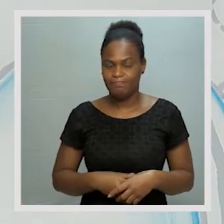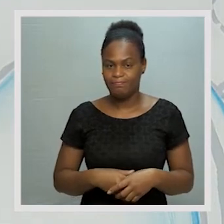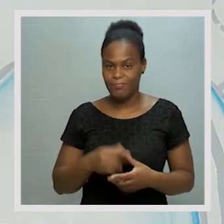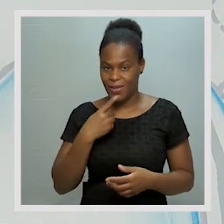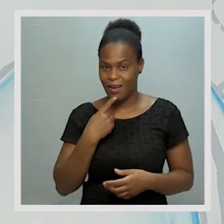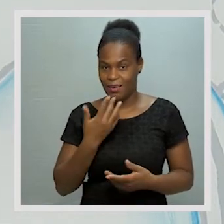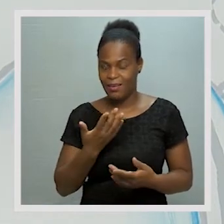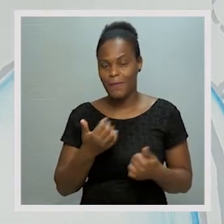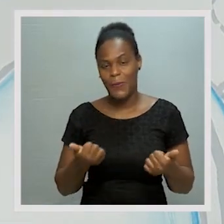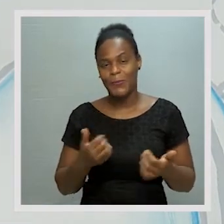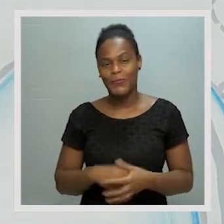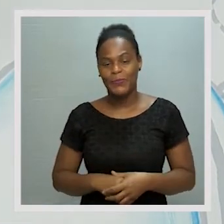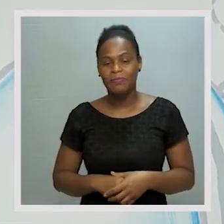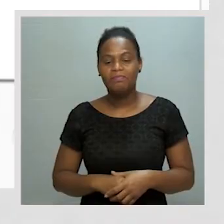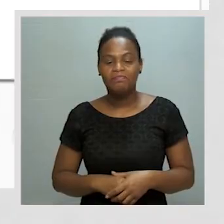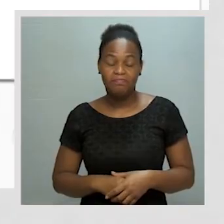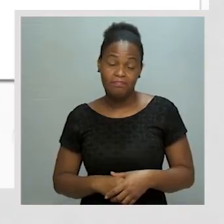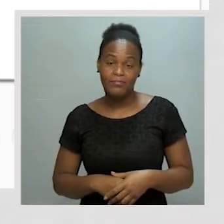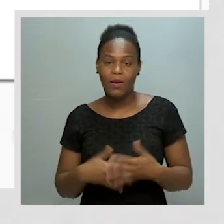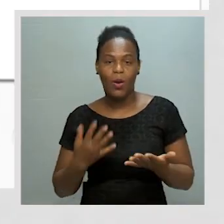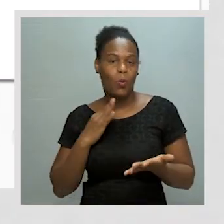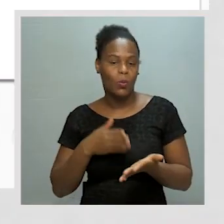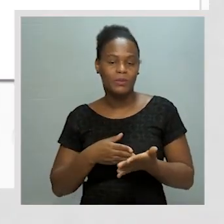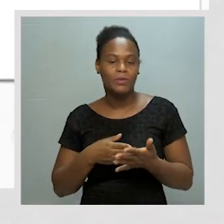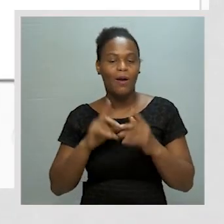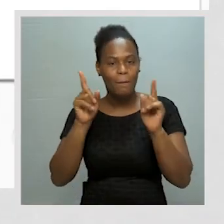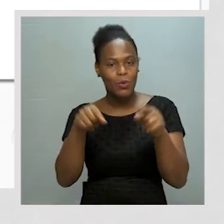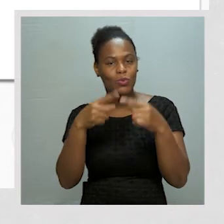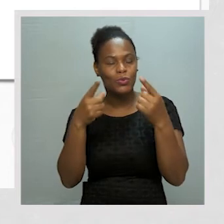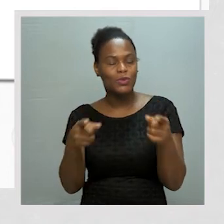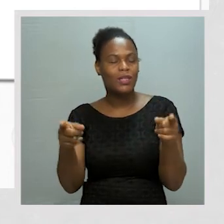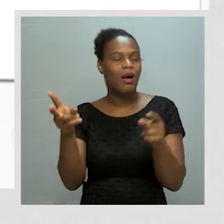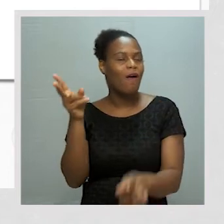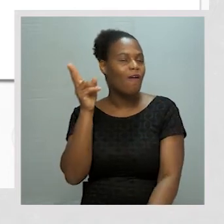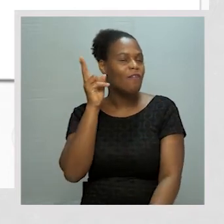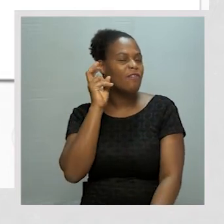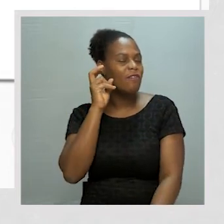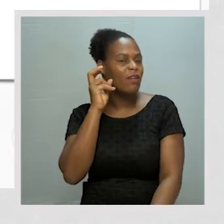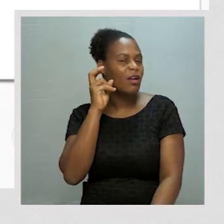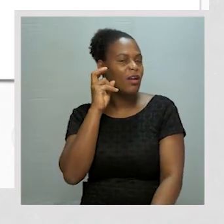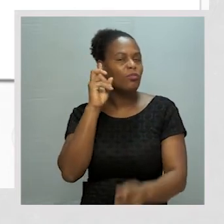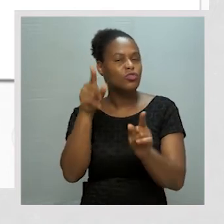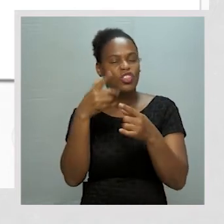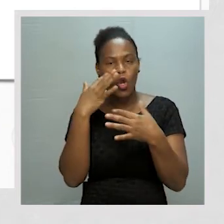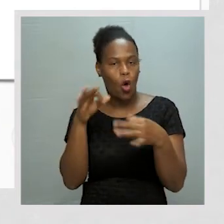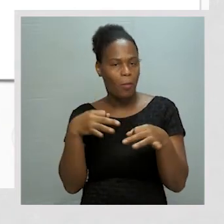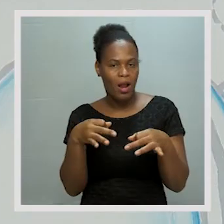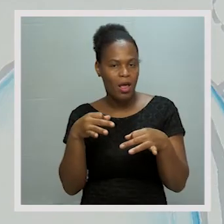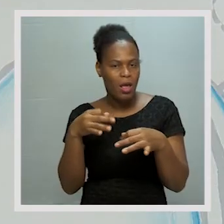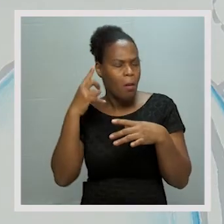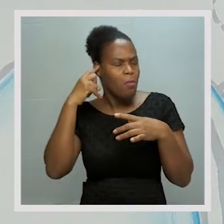Entenderam? Isso mesmo. E por último, ouvir a música com o volume normal.